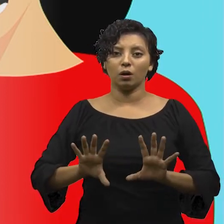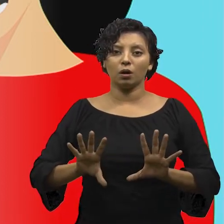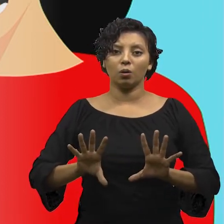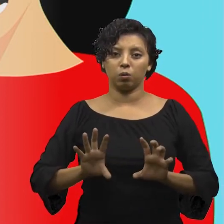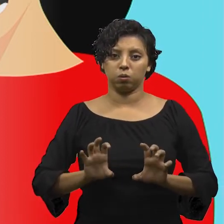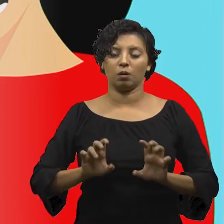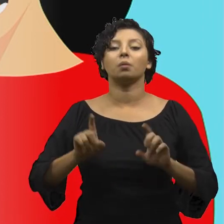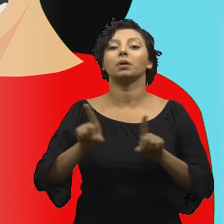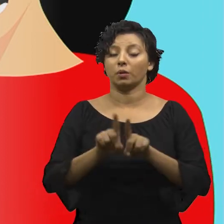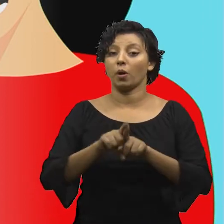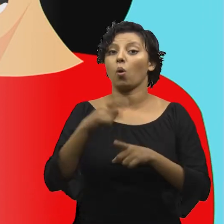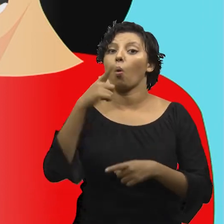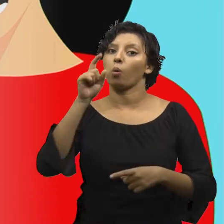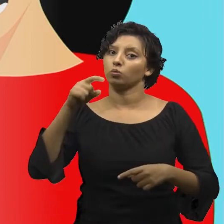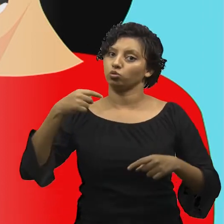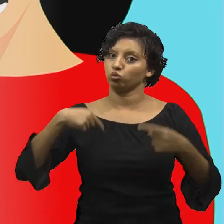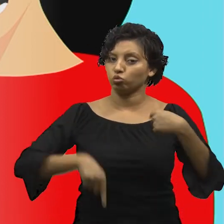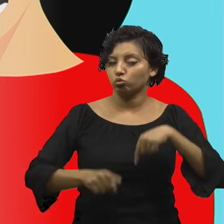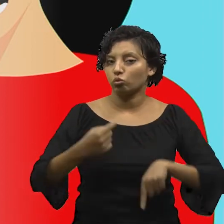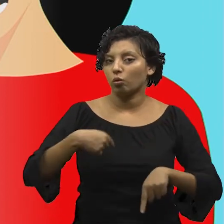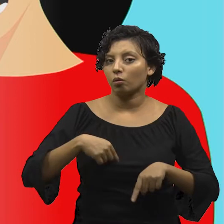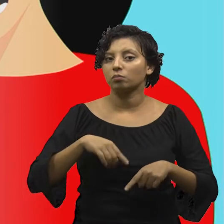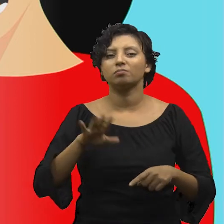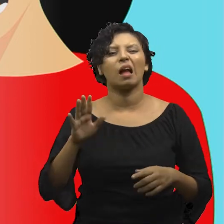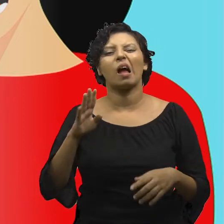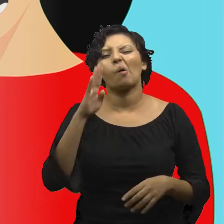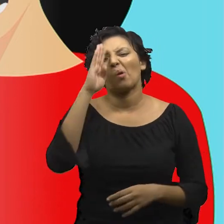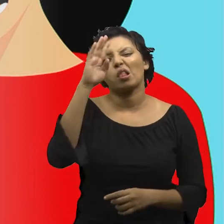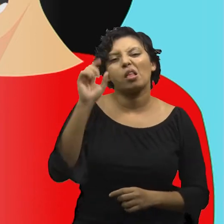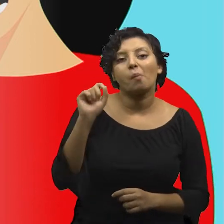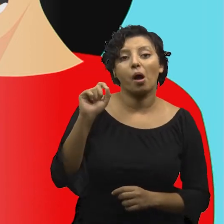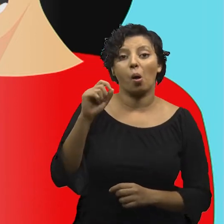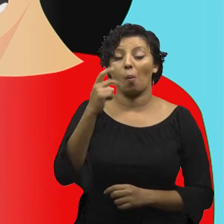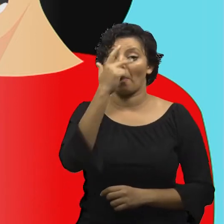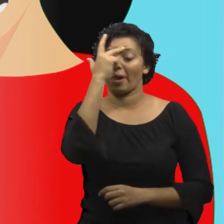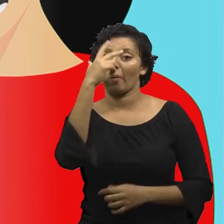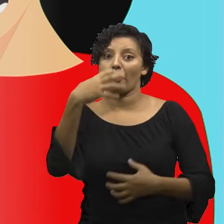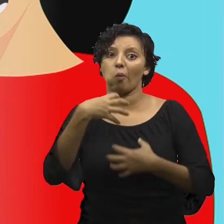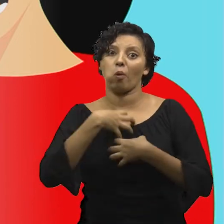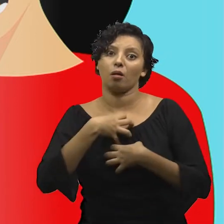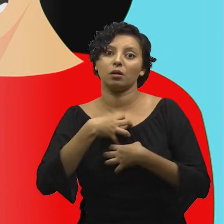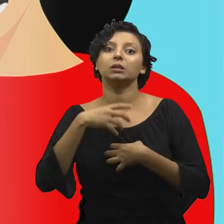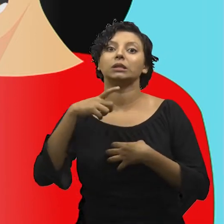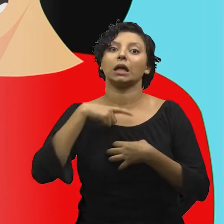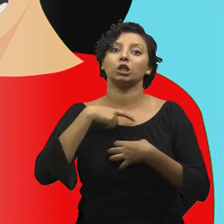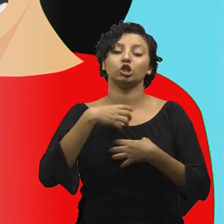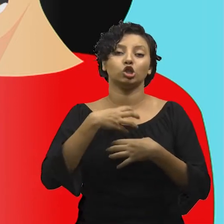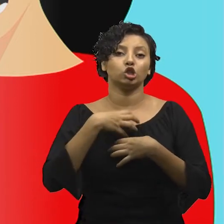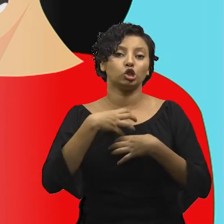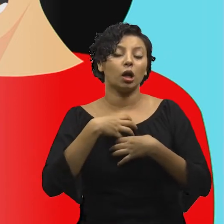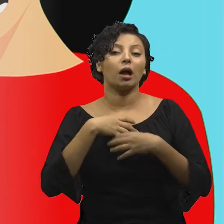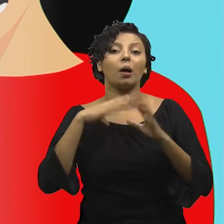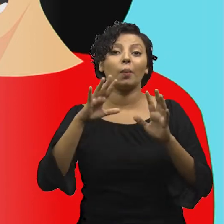também. Nem sempre a pessoa afetada apresenta os sintomas, mas quando apresenta, geralmente são